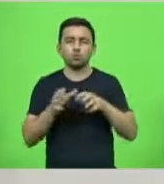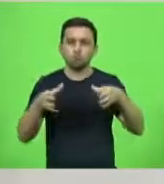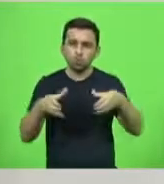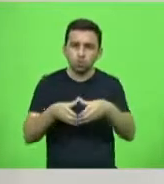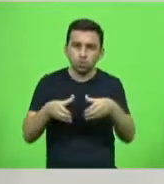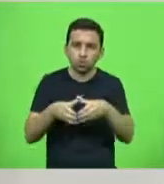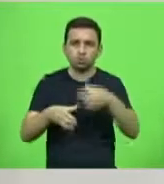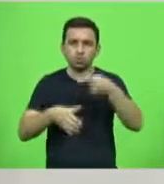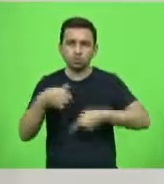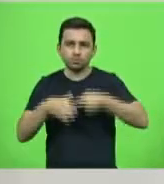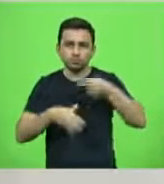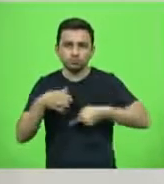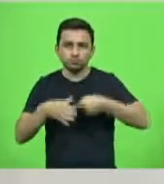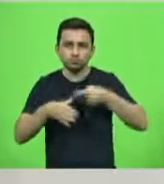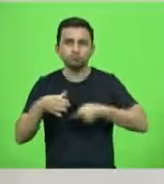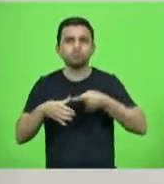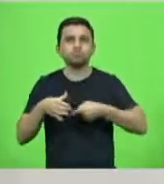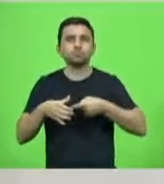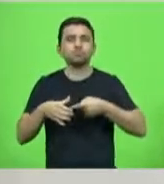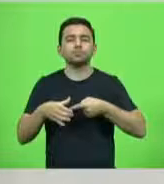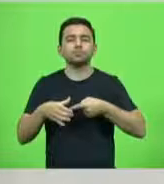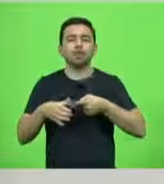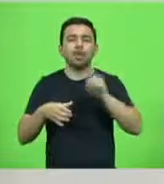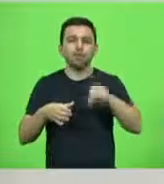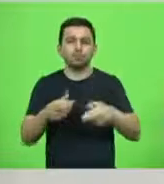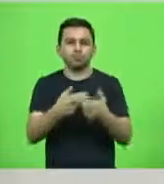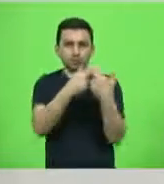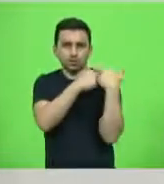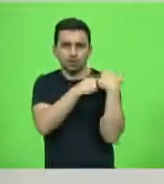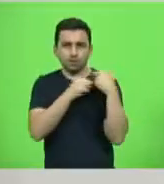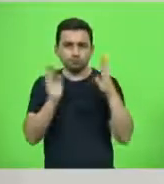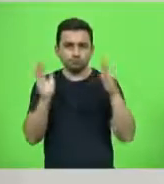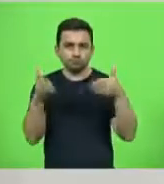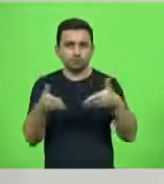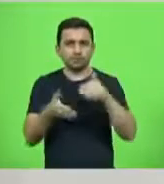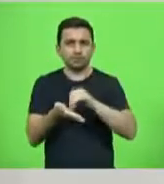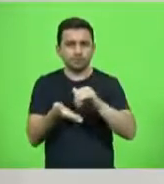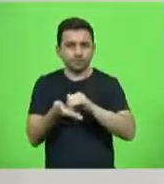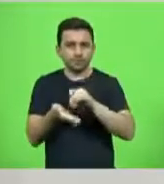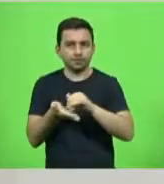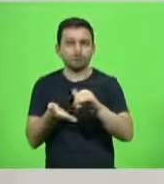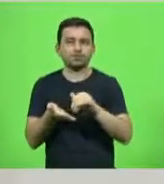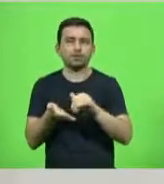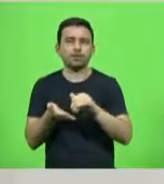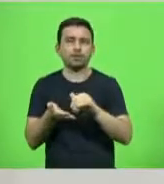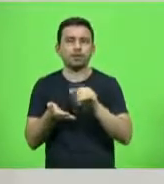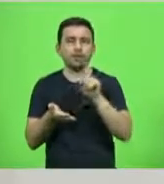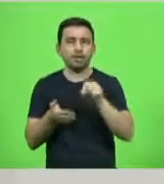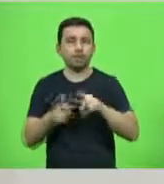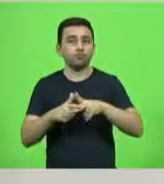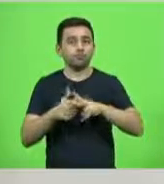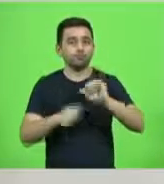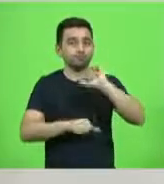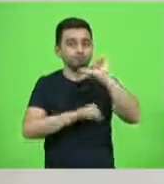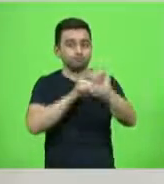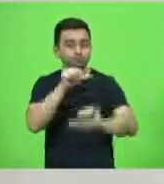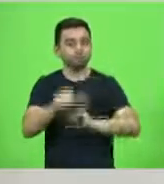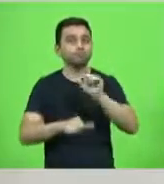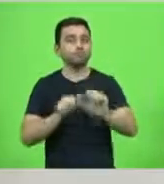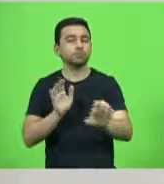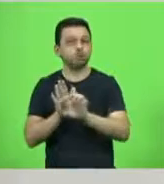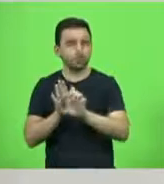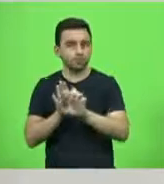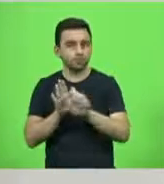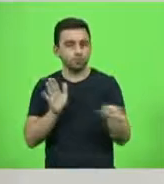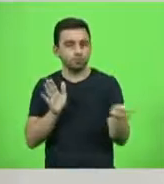comissões e cargos com função específica de secretarias, como uma das reformas do estatuto do PT.